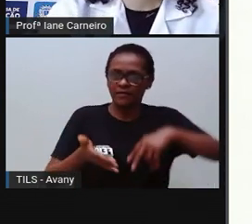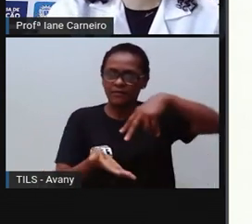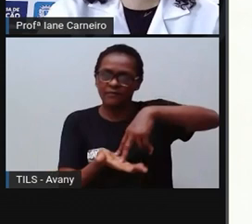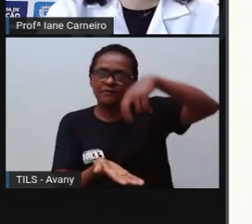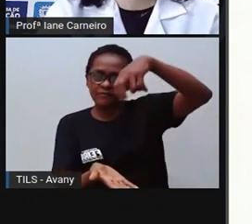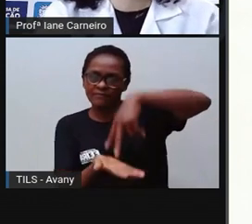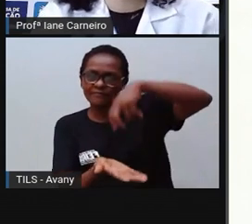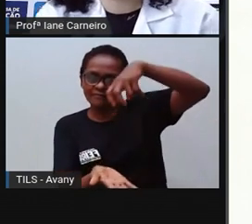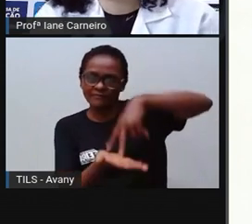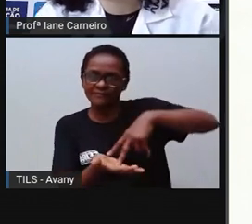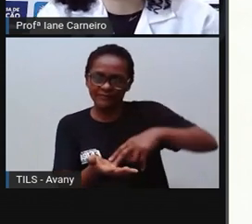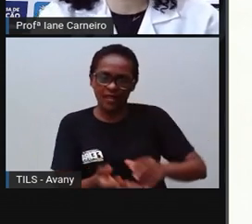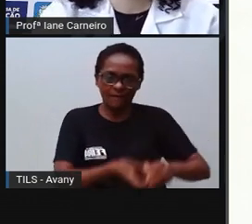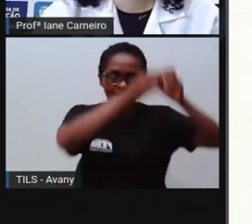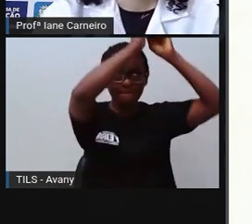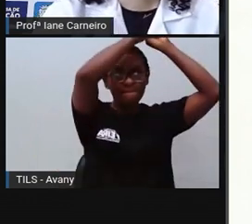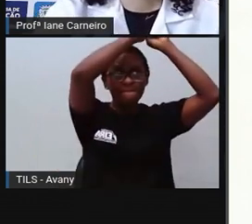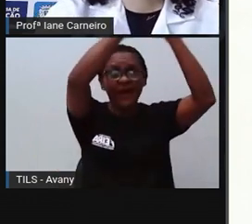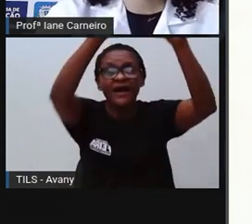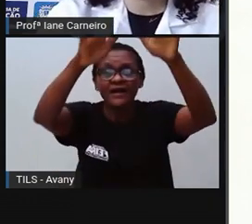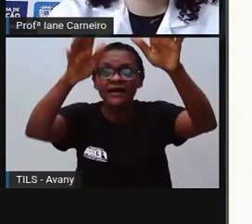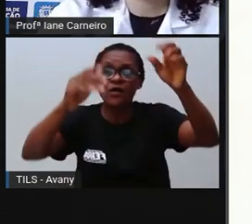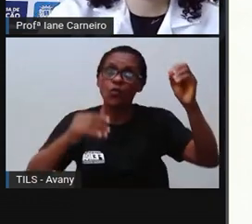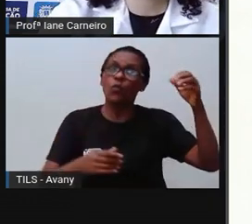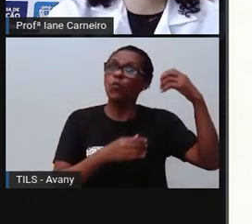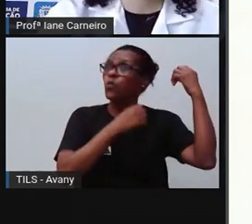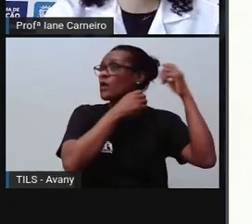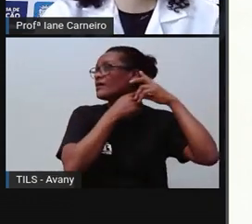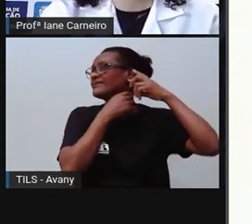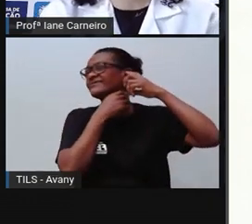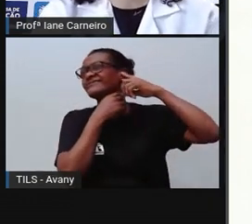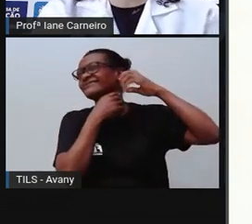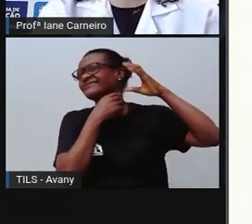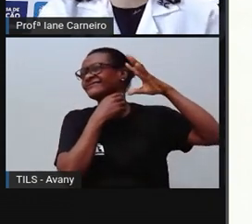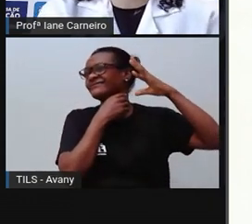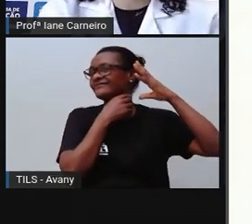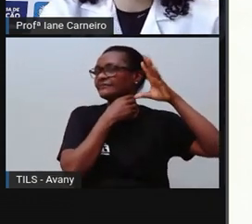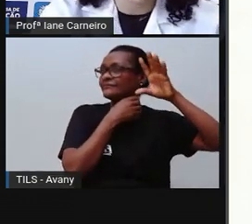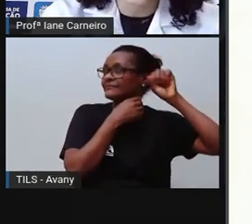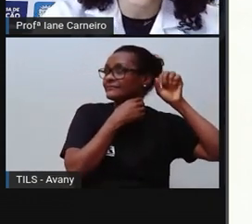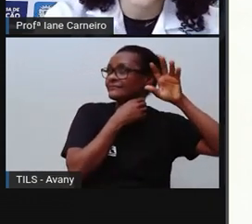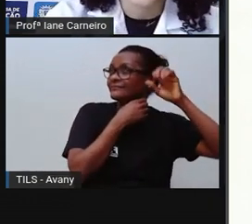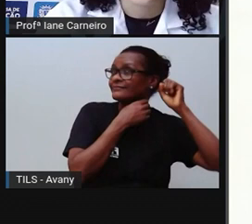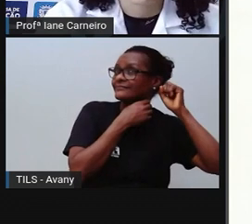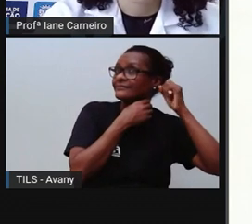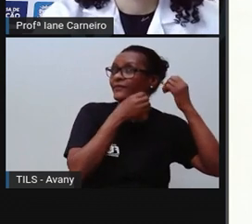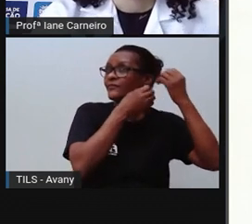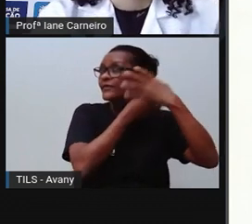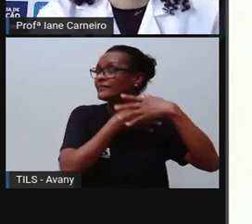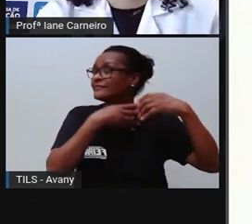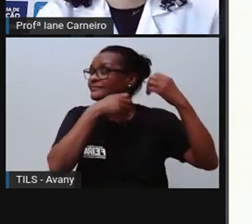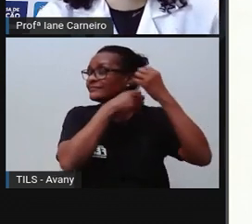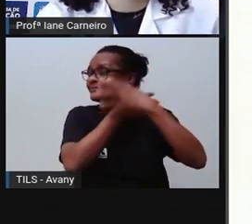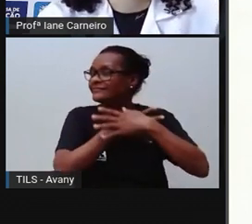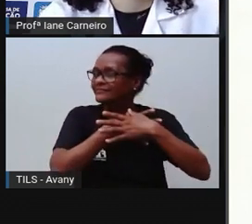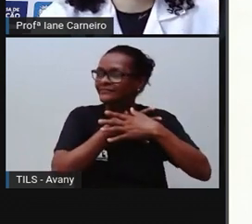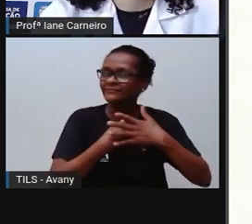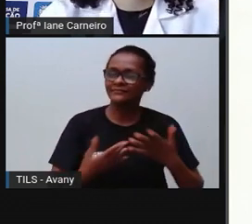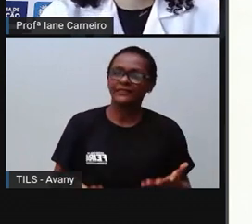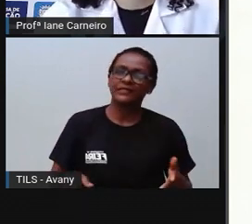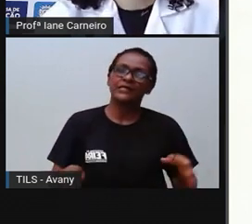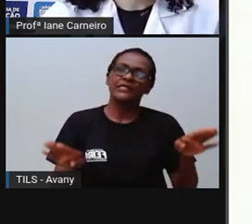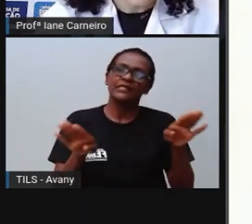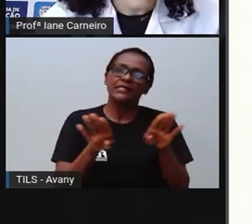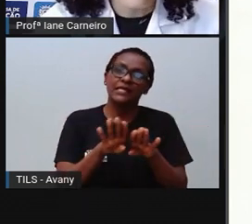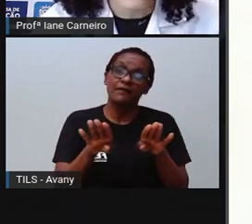Ouvir música. Contar a alguém que está triste. Dizer o porquê. Nós podemos usar